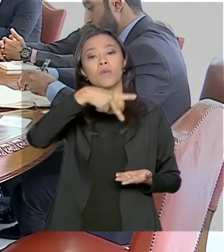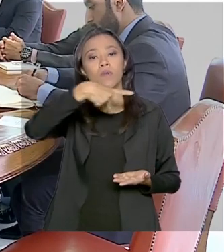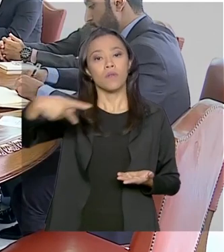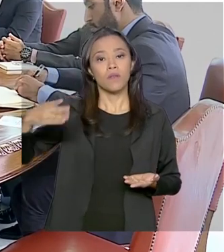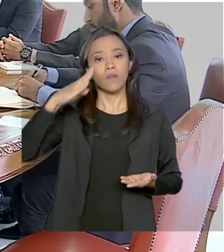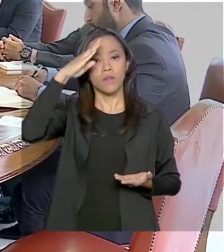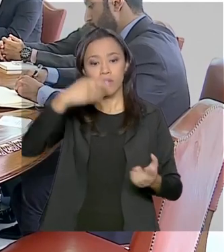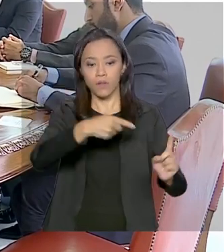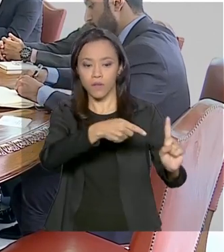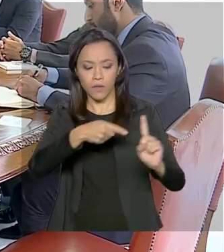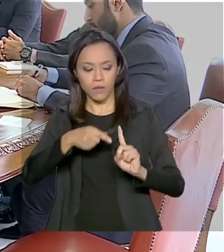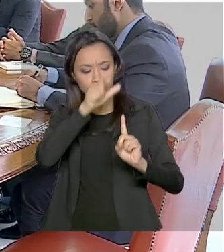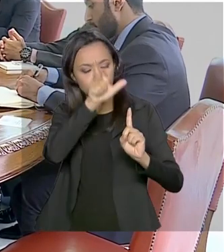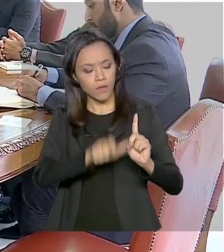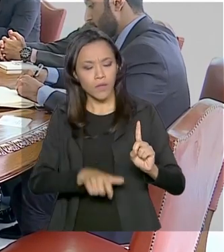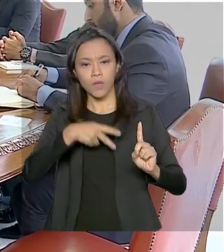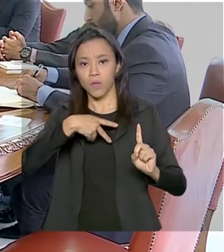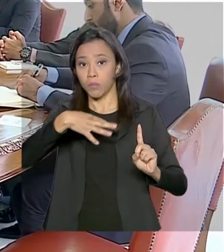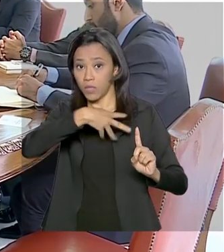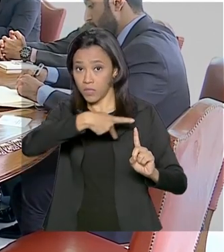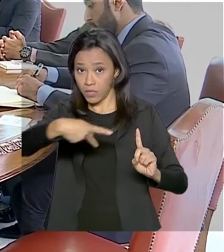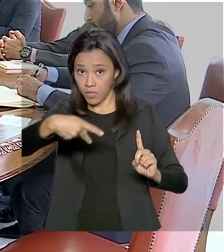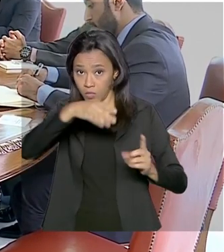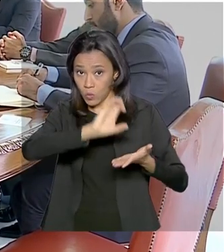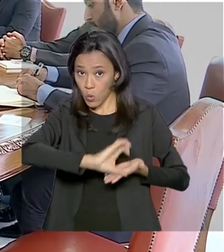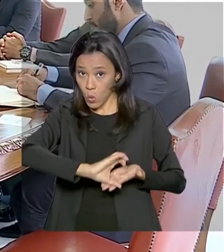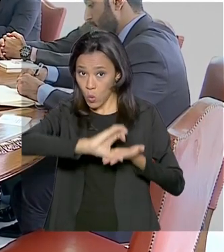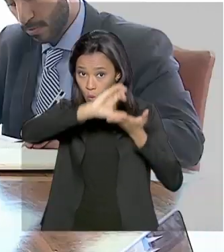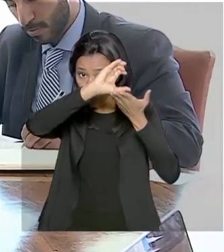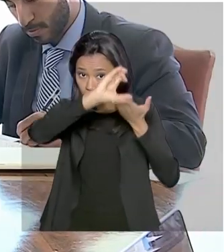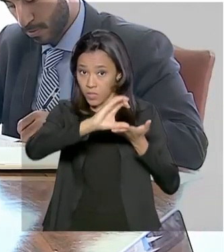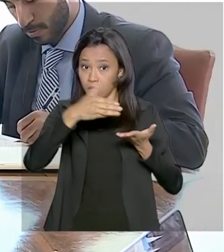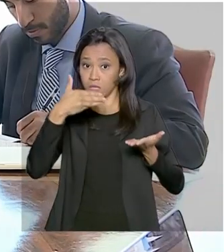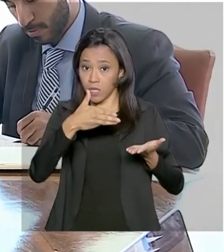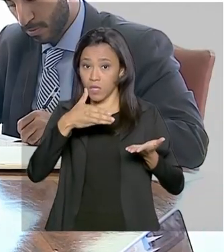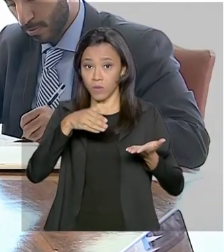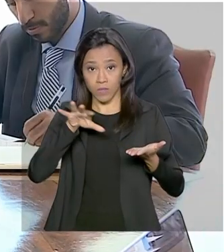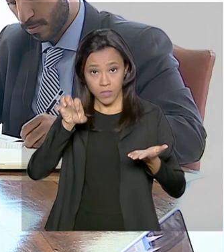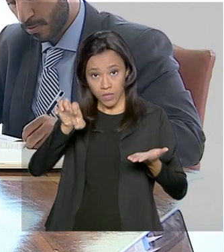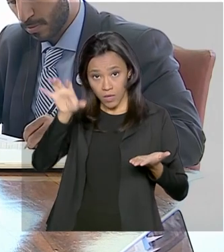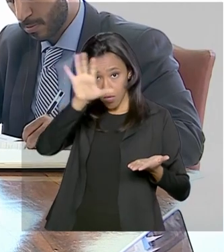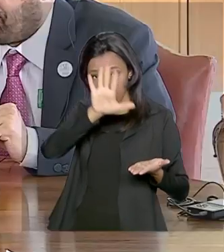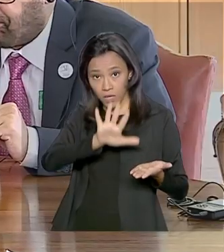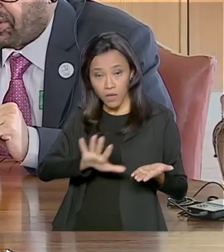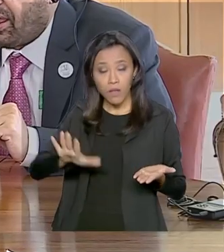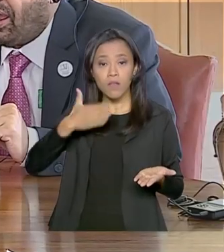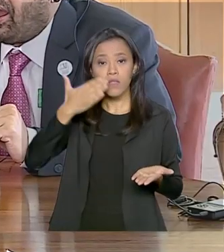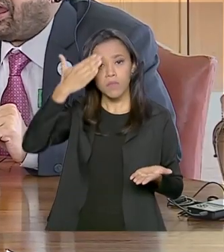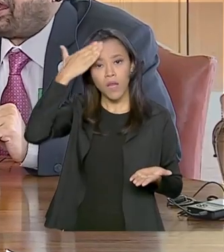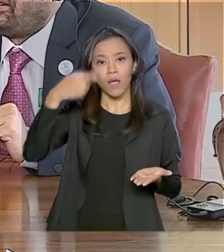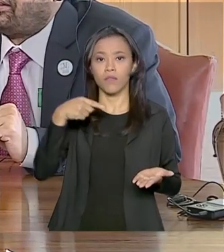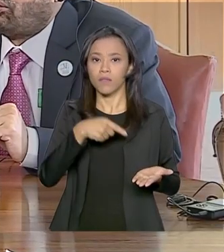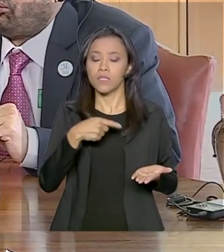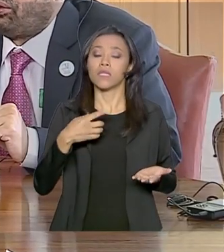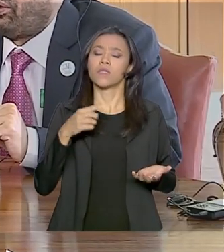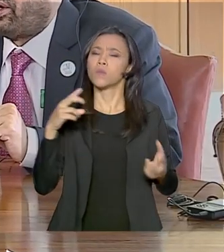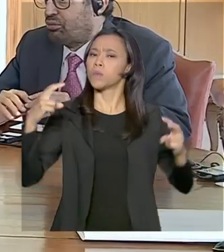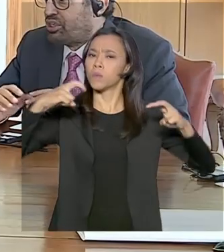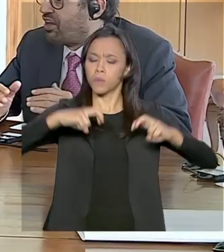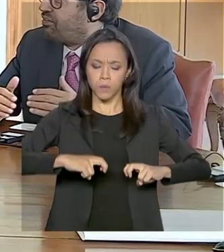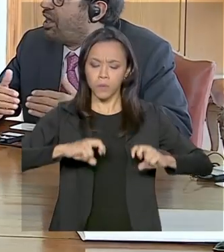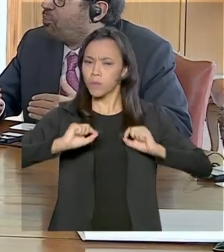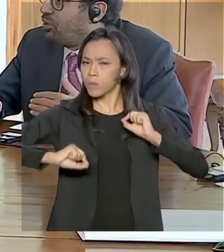Planalto o presidente do Conselho Internacional da Redaia, dos Emirados Árabes Unidos. Nessa conversa, eles trataram de